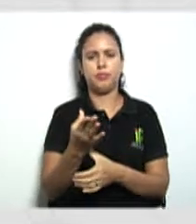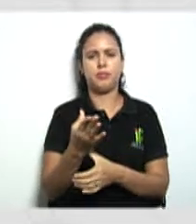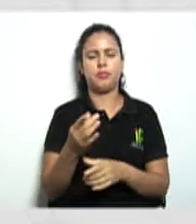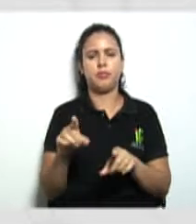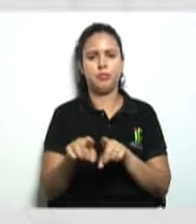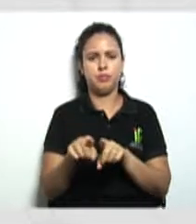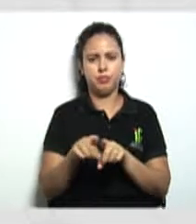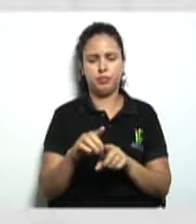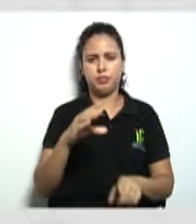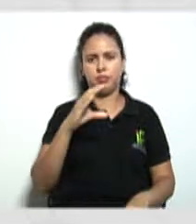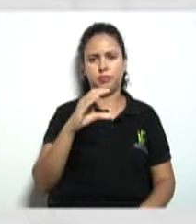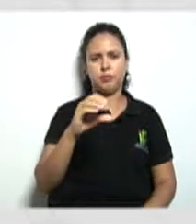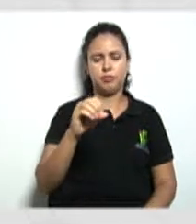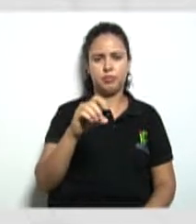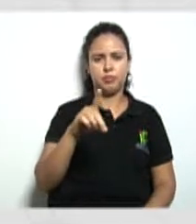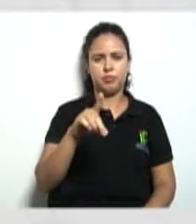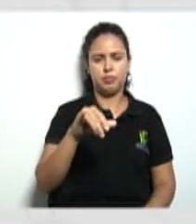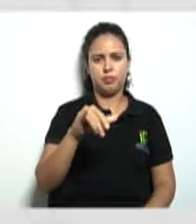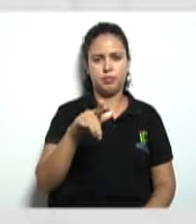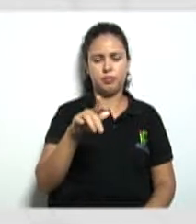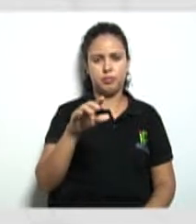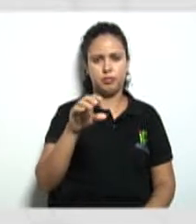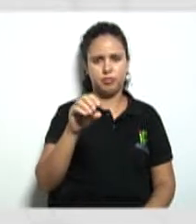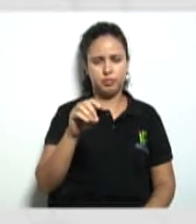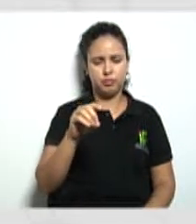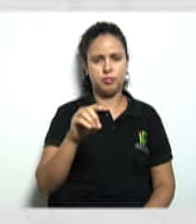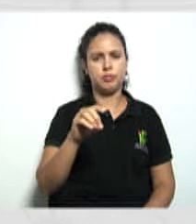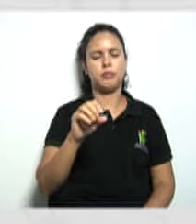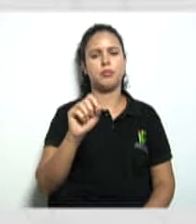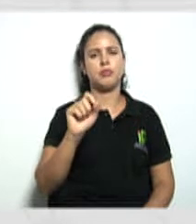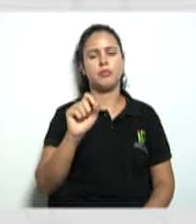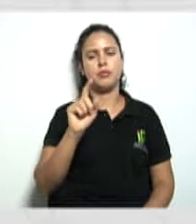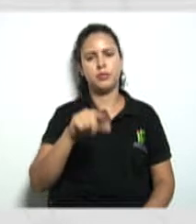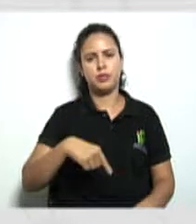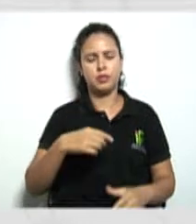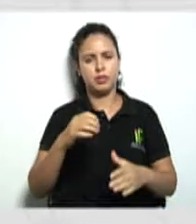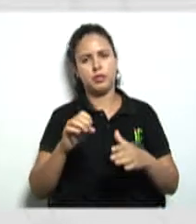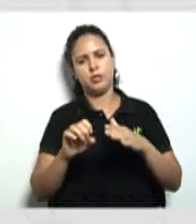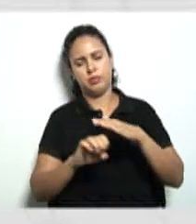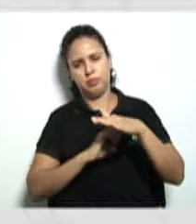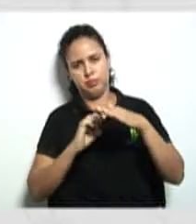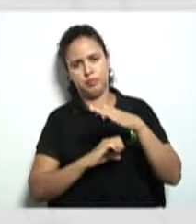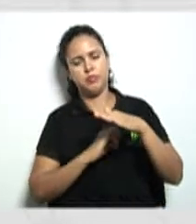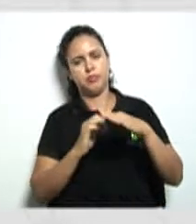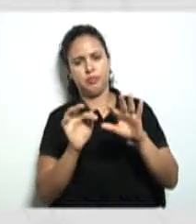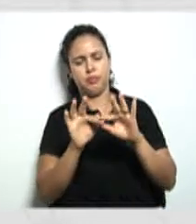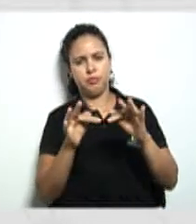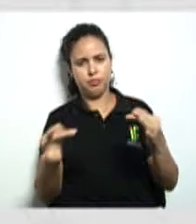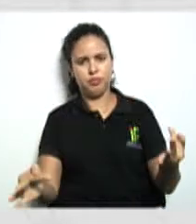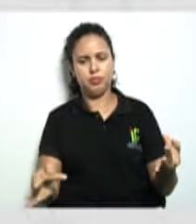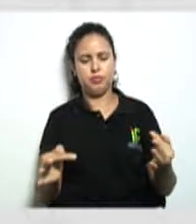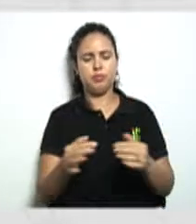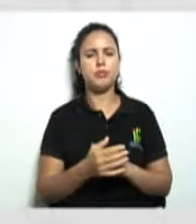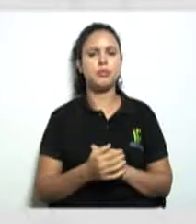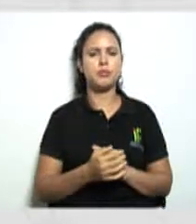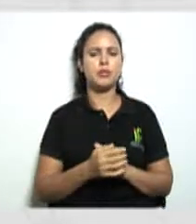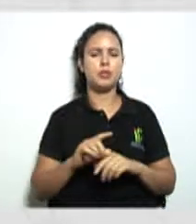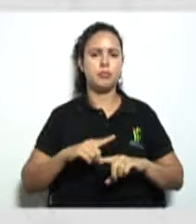trata a cooperativa como uma sociedade simples mas porém existe as suas